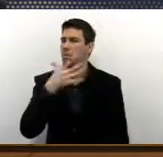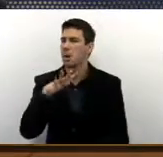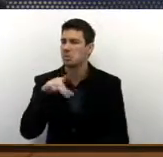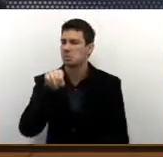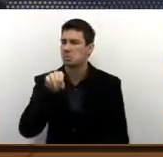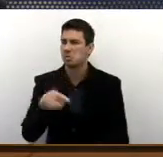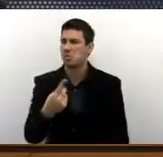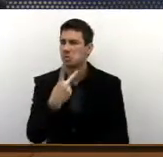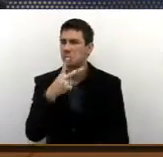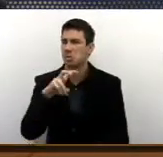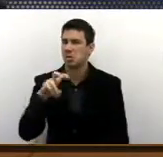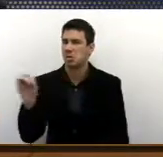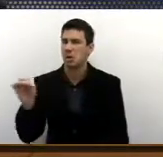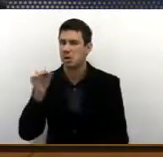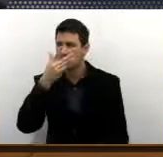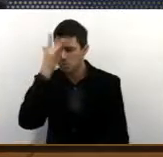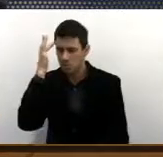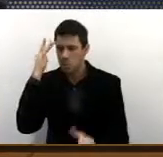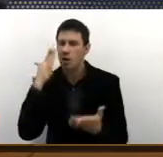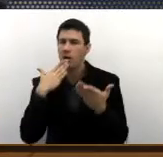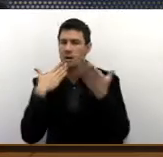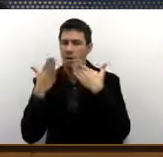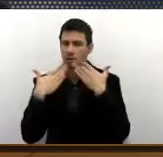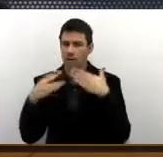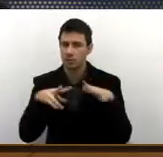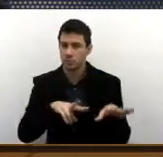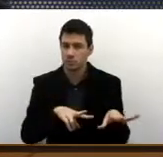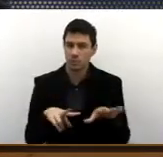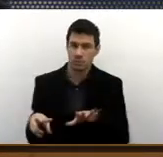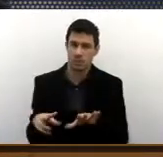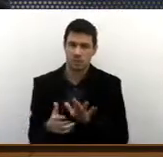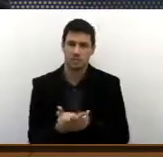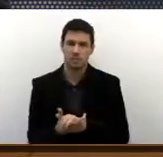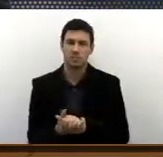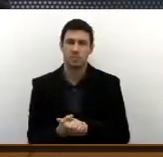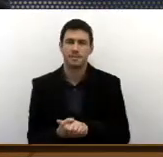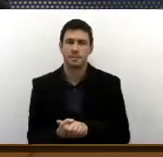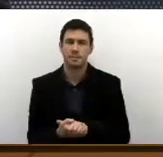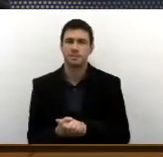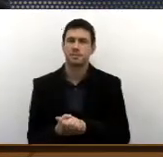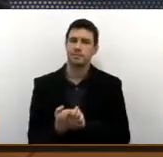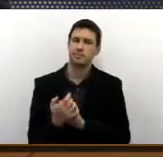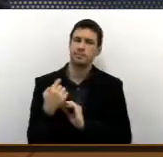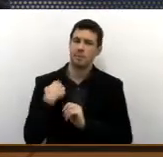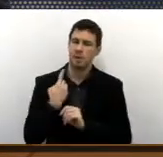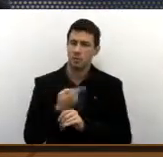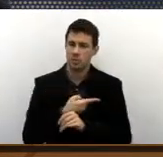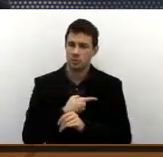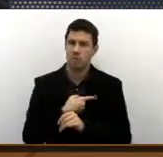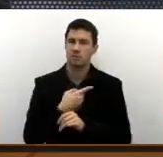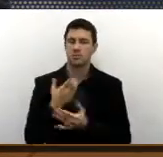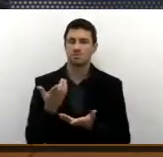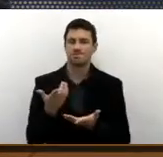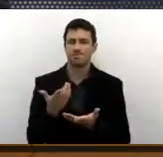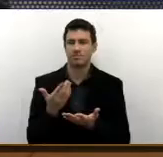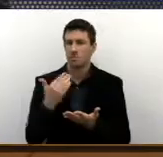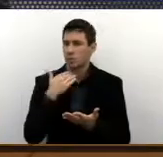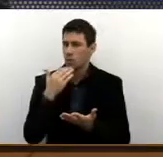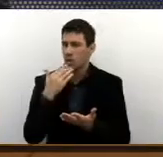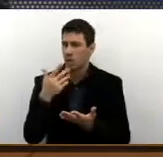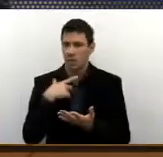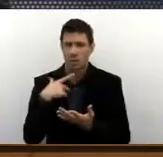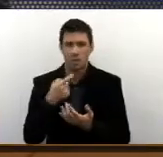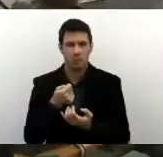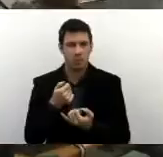a 1.500 pessoas são atendidas por semana, por semana. Então, não diria que é